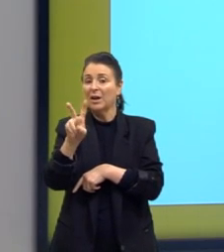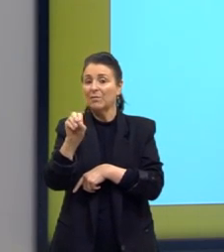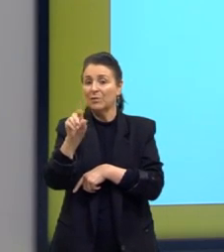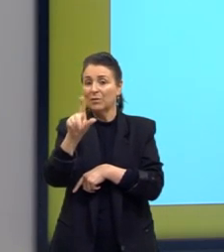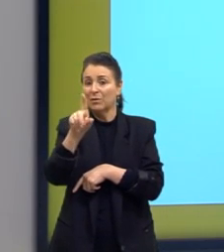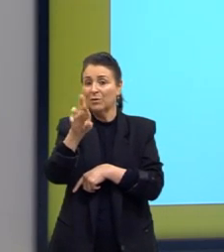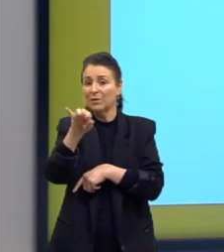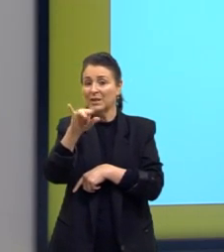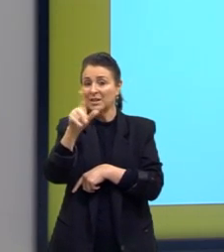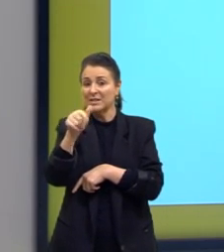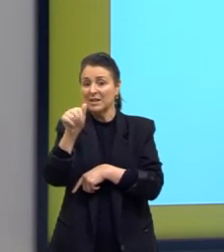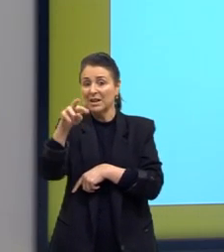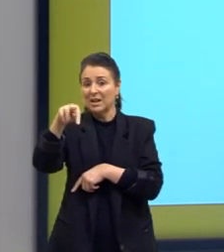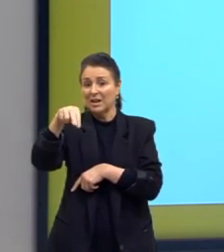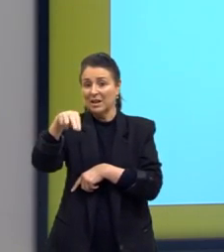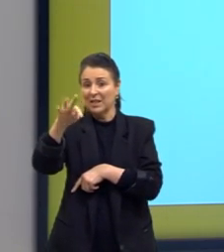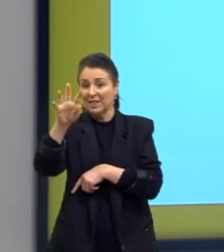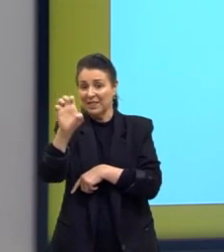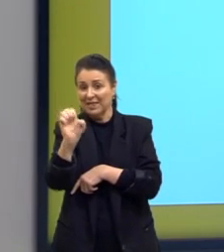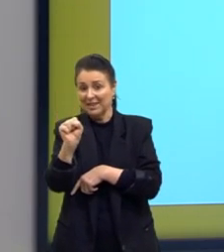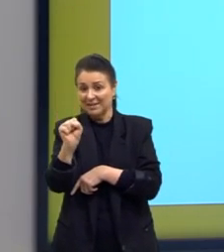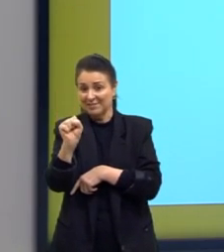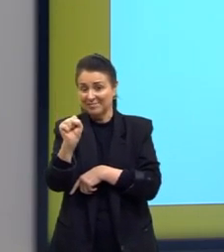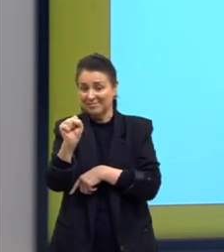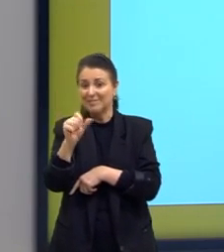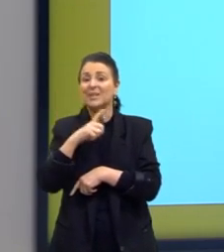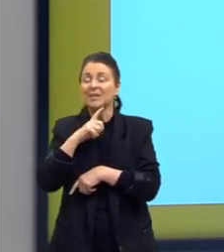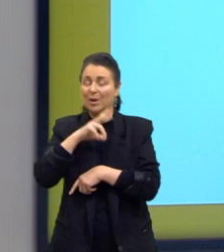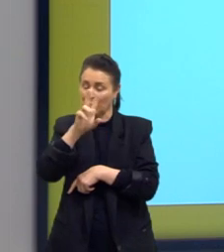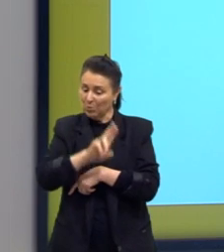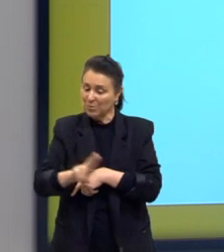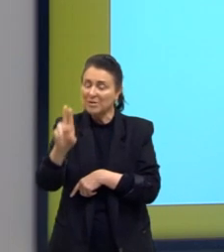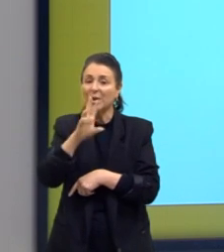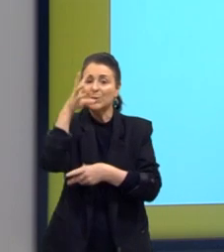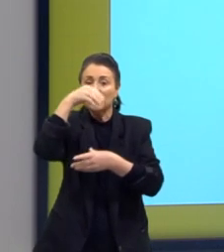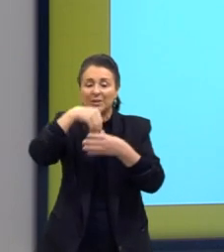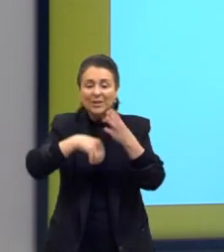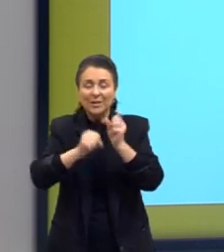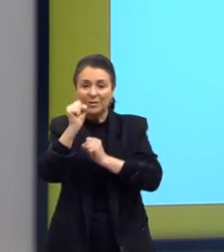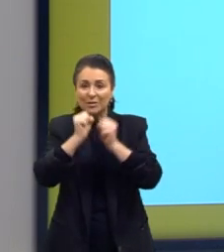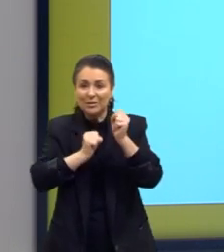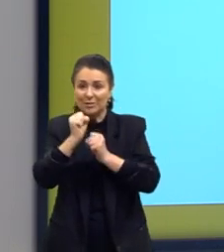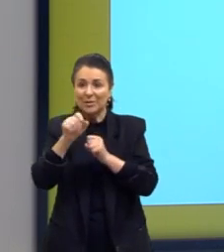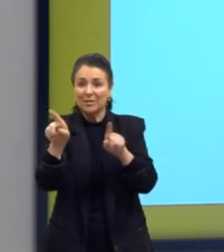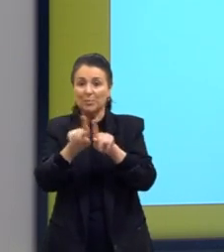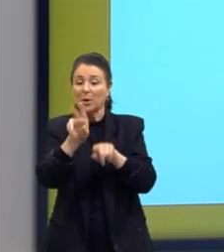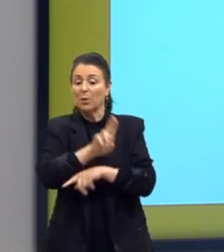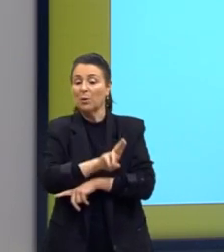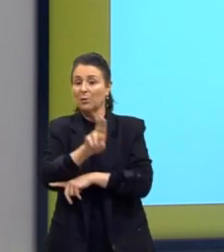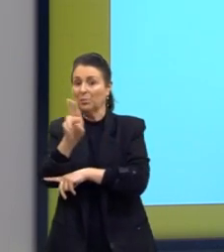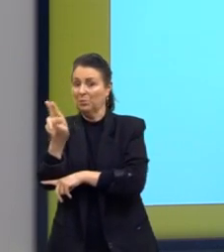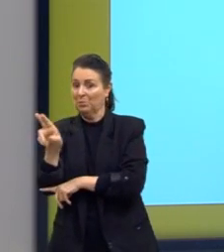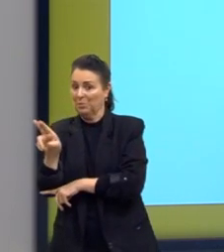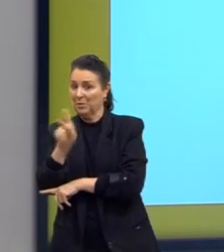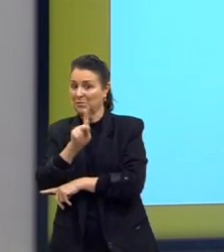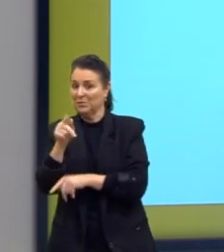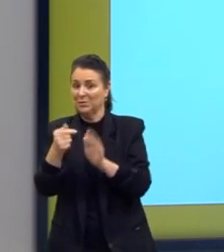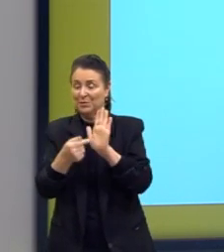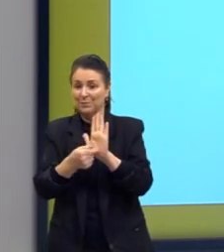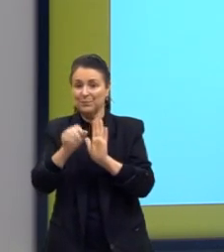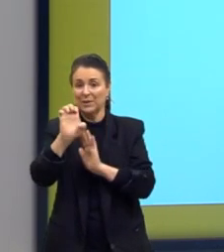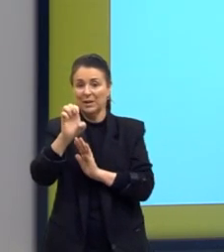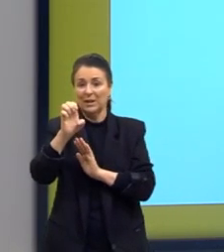dos ésteres nessas aplicação industrial. Aqui eu trouxe a nomenclatura deles, tá? O